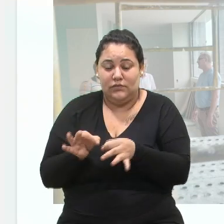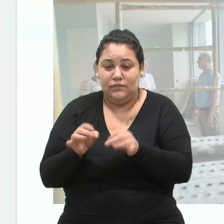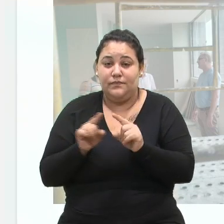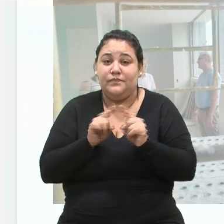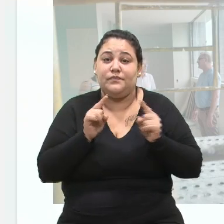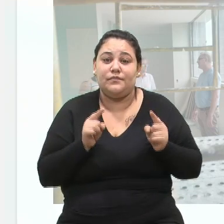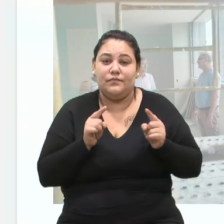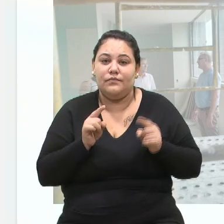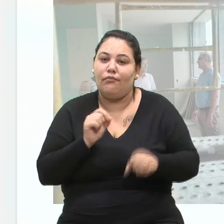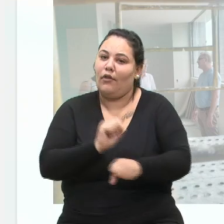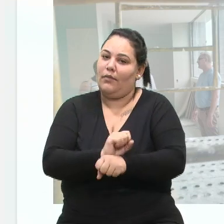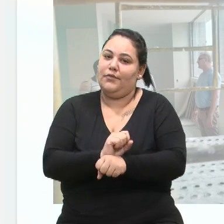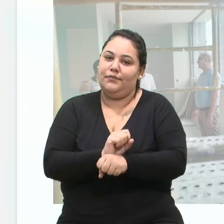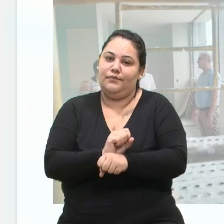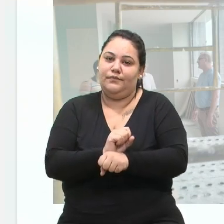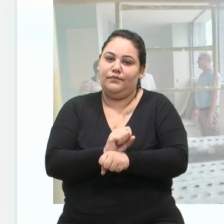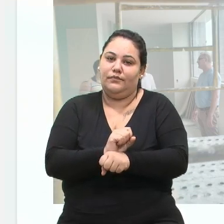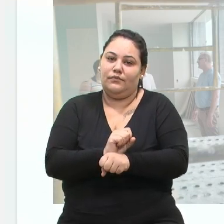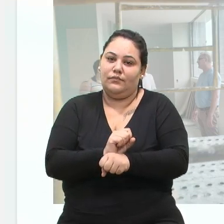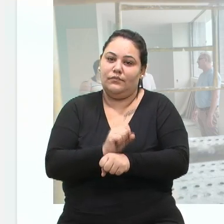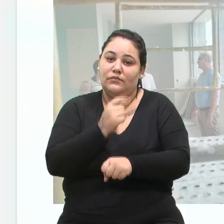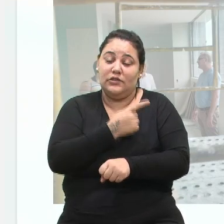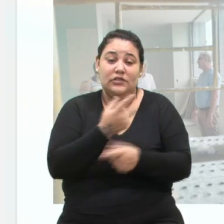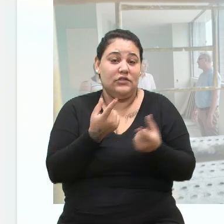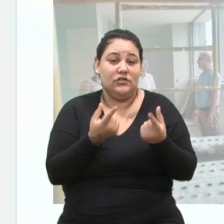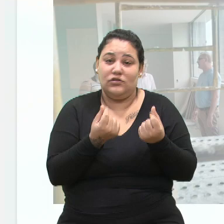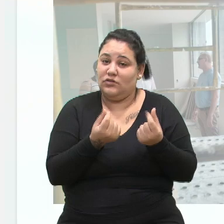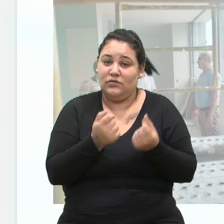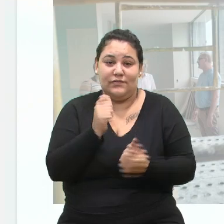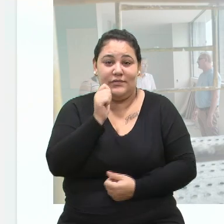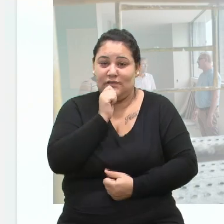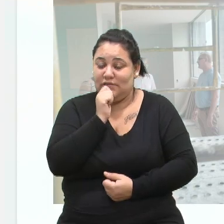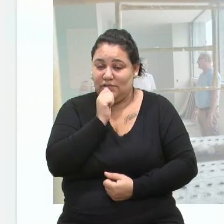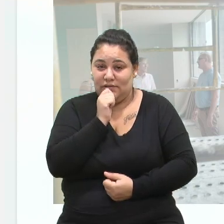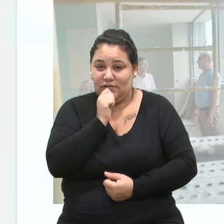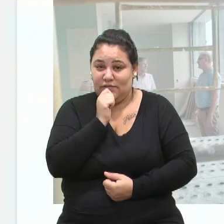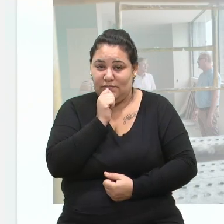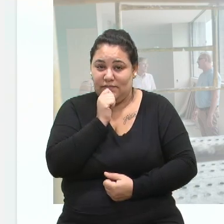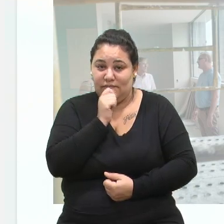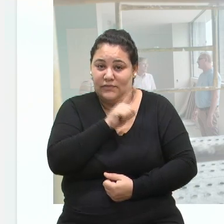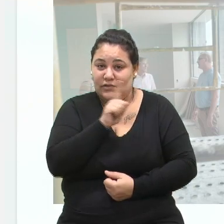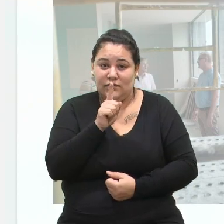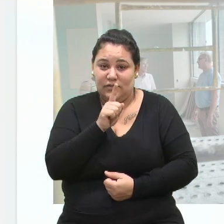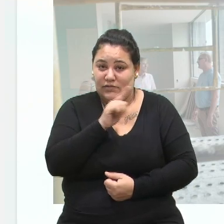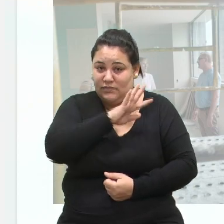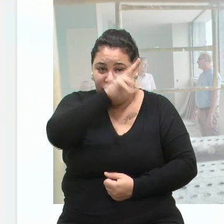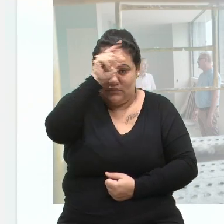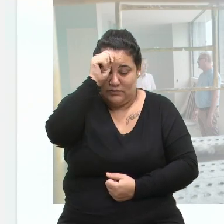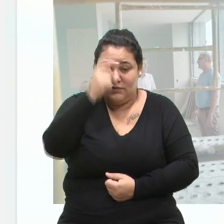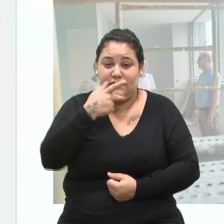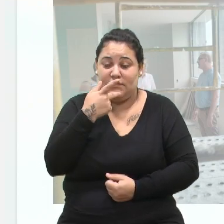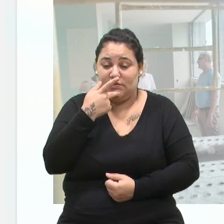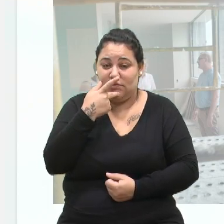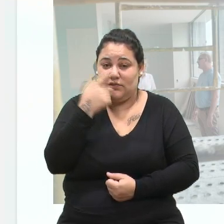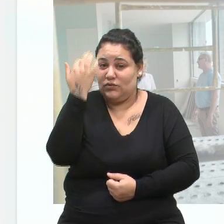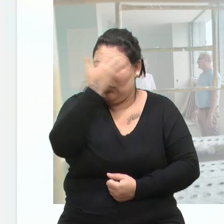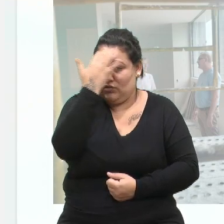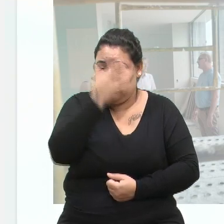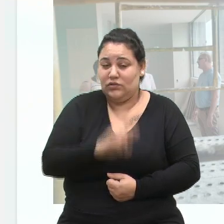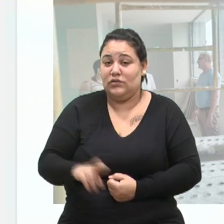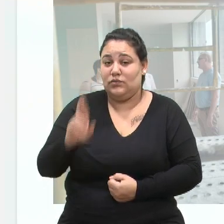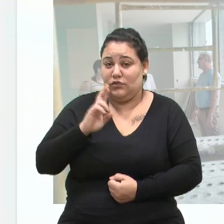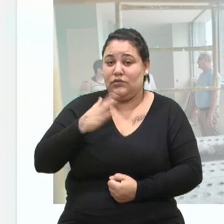parou. Esse dinheiro não está na Prefeitura. Falei com o prefeito Adilor na semana passada, me respondeu.